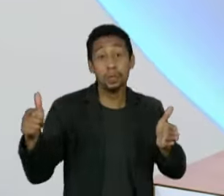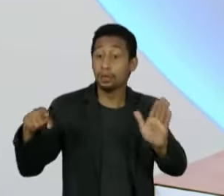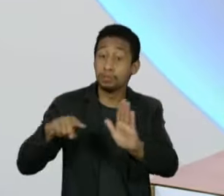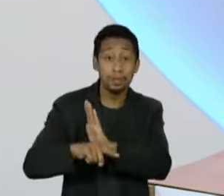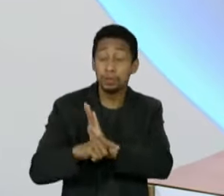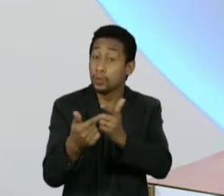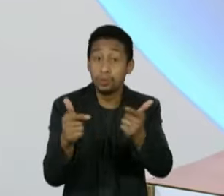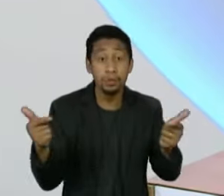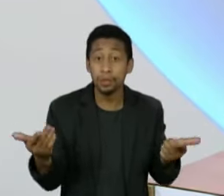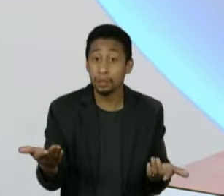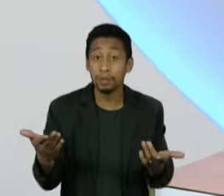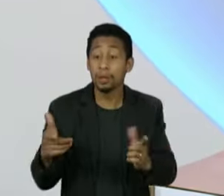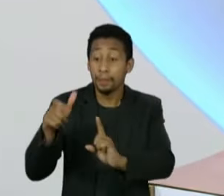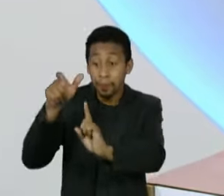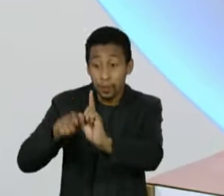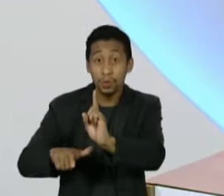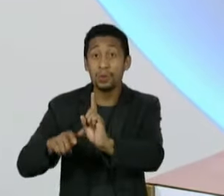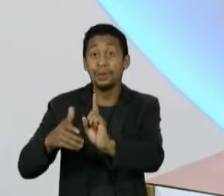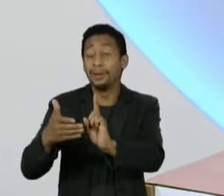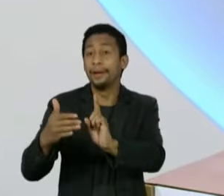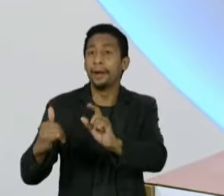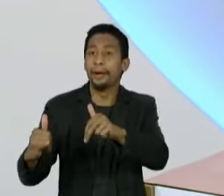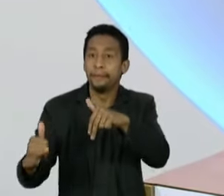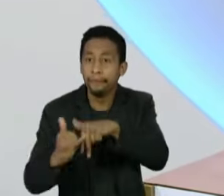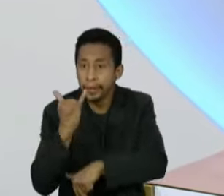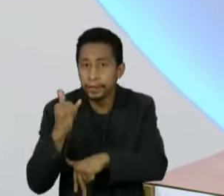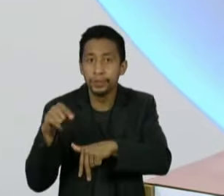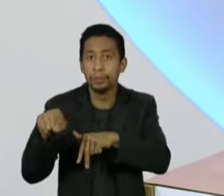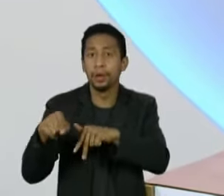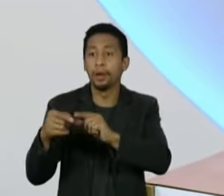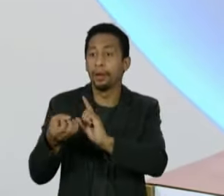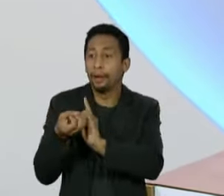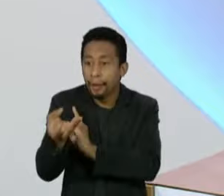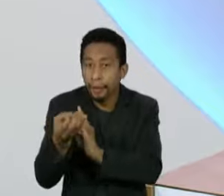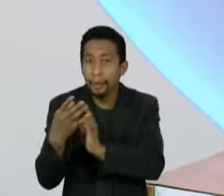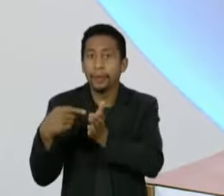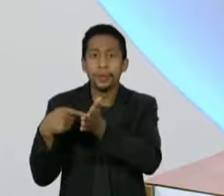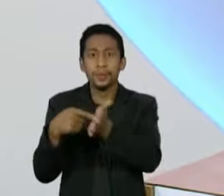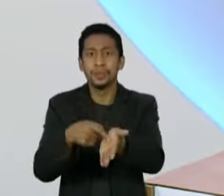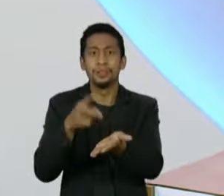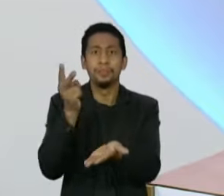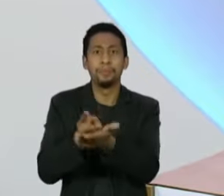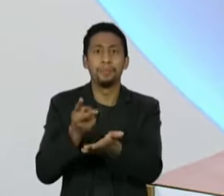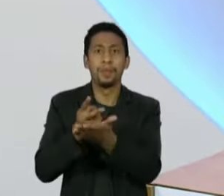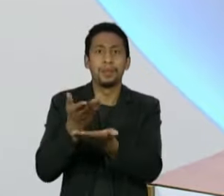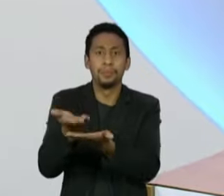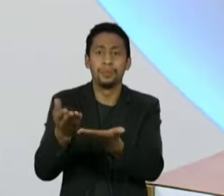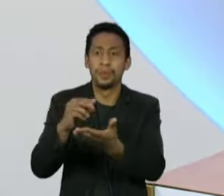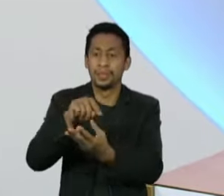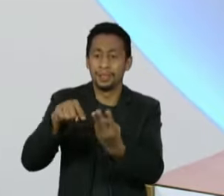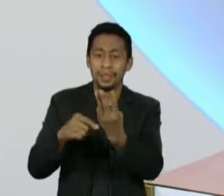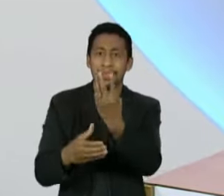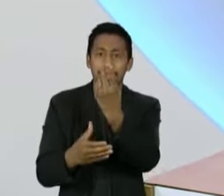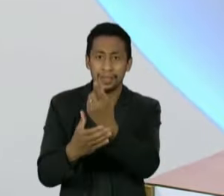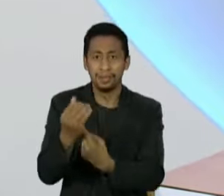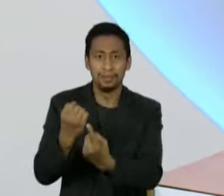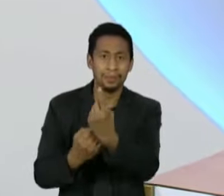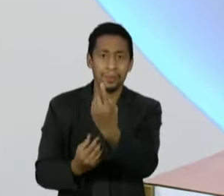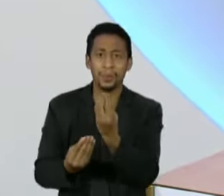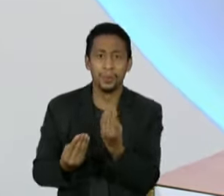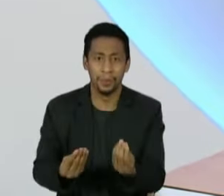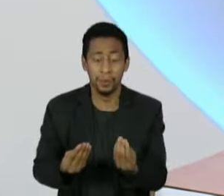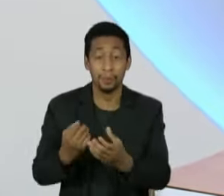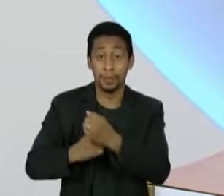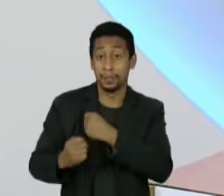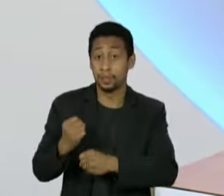ao mesmo tempo vítima, investigador, julgador, denunciante. Para mim, isso não funciona. Só que entre uma coisa e outra, entre abril de 2019,